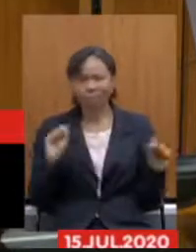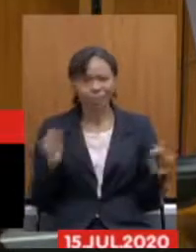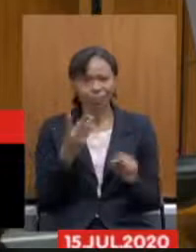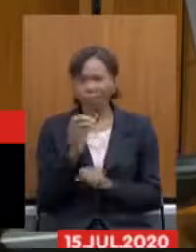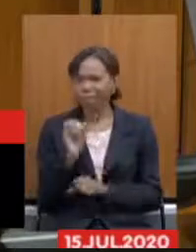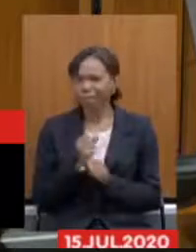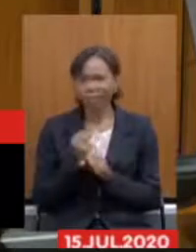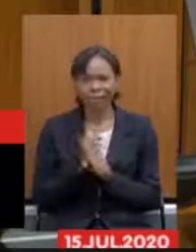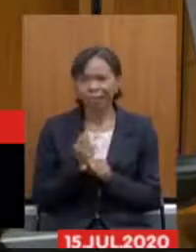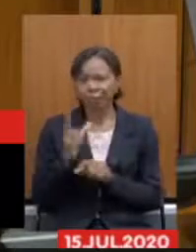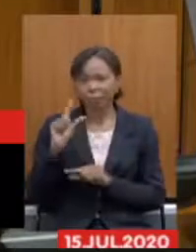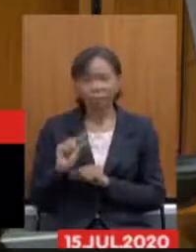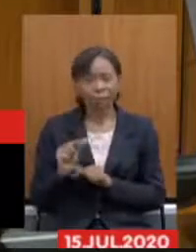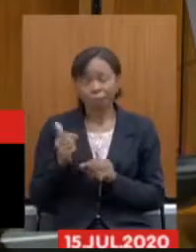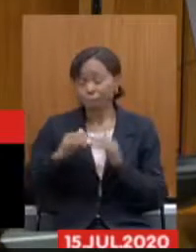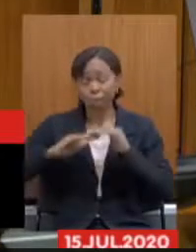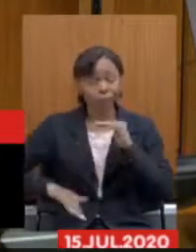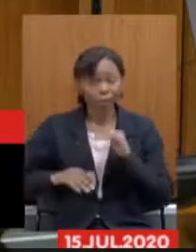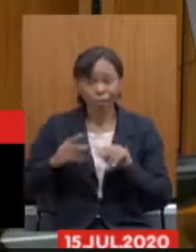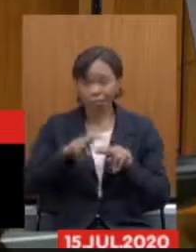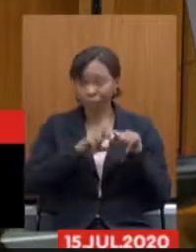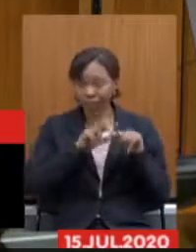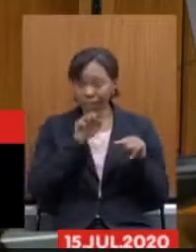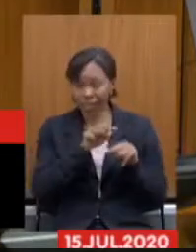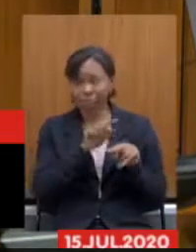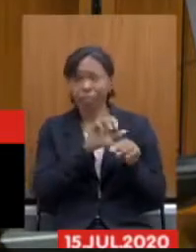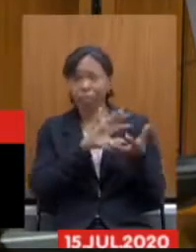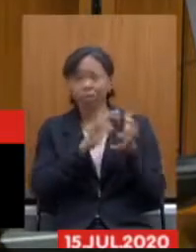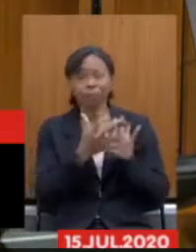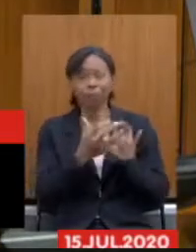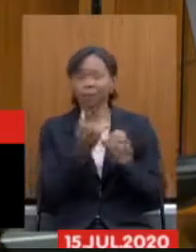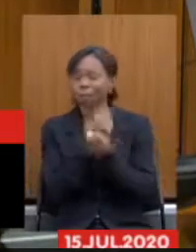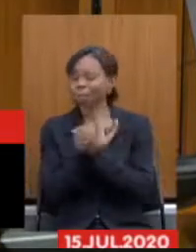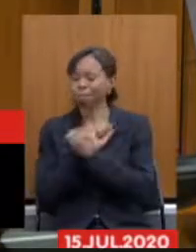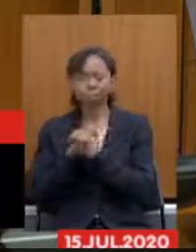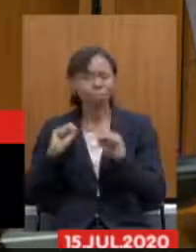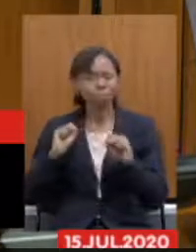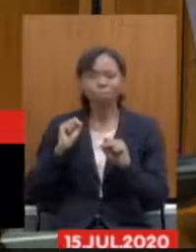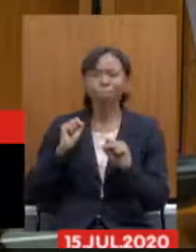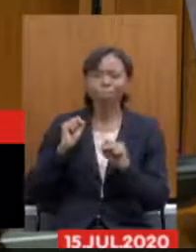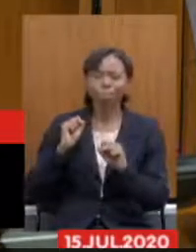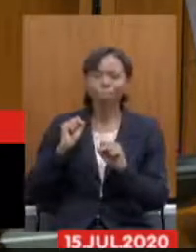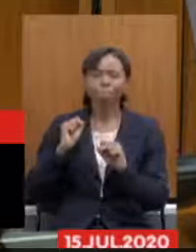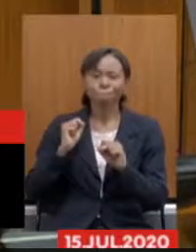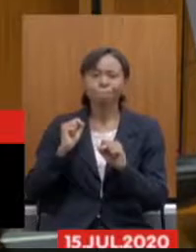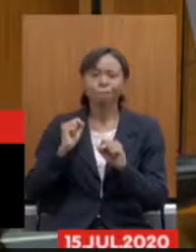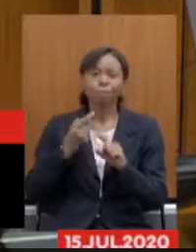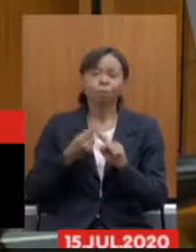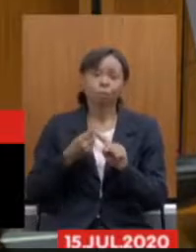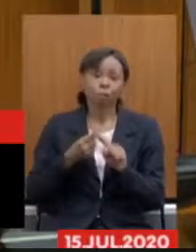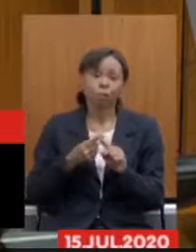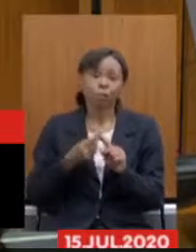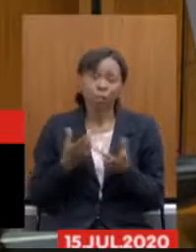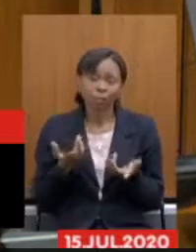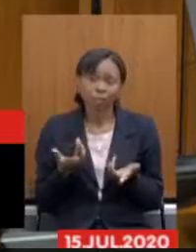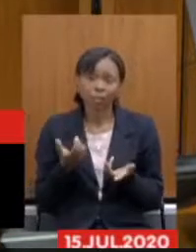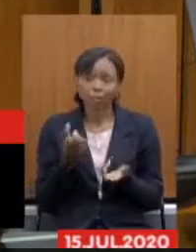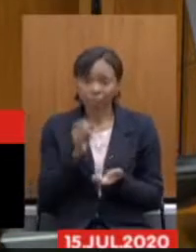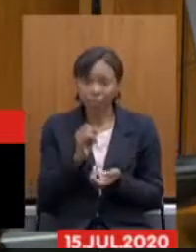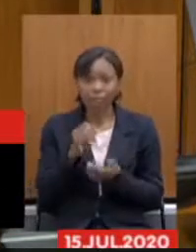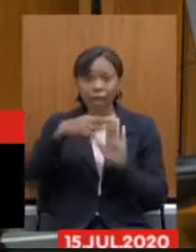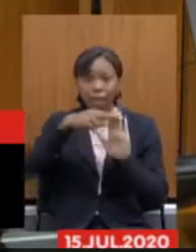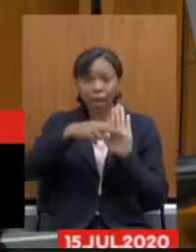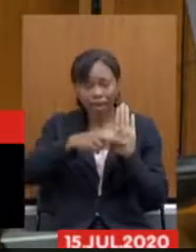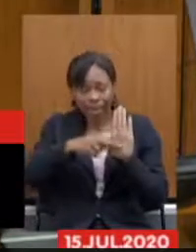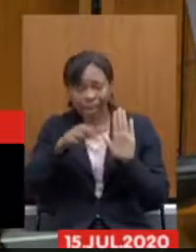anos por essa reforma é impossível é impossível porque se pelas